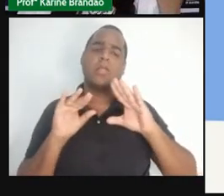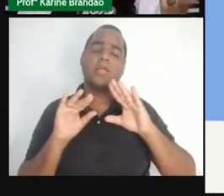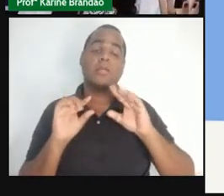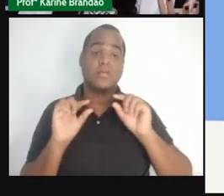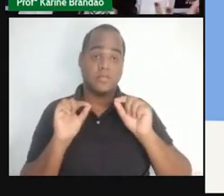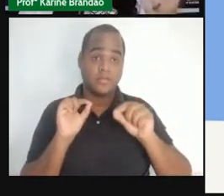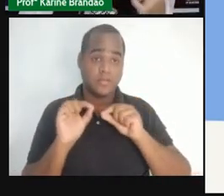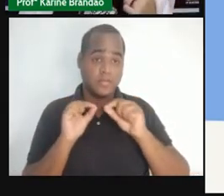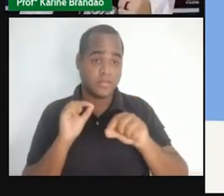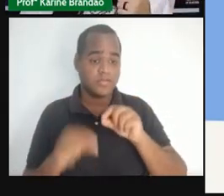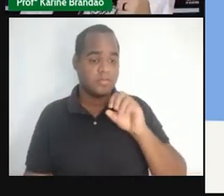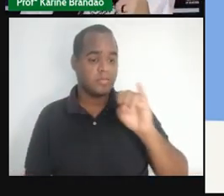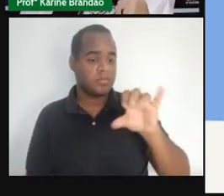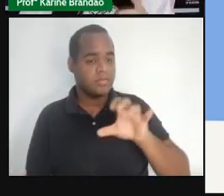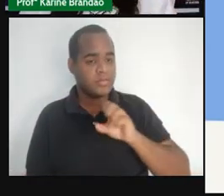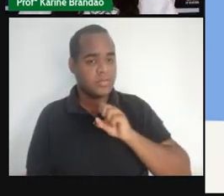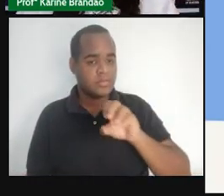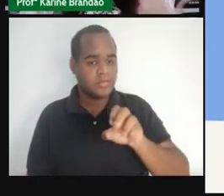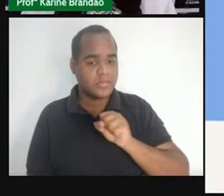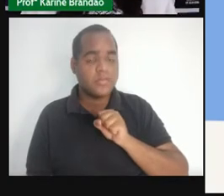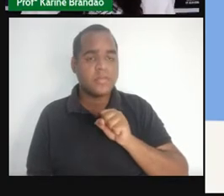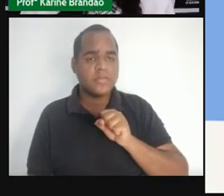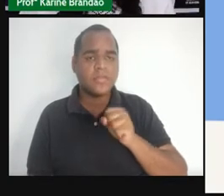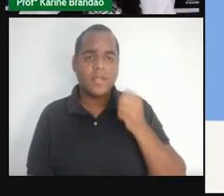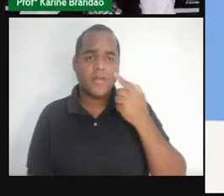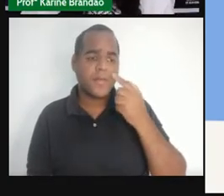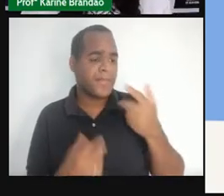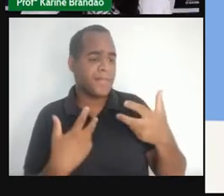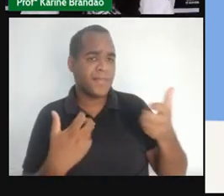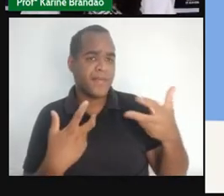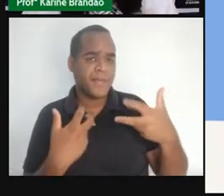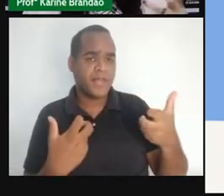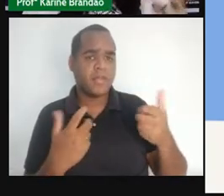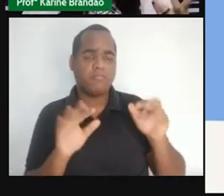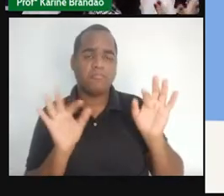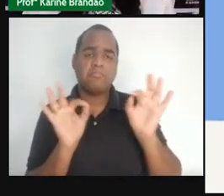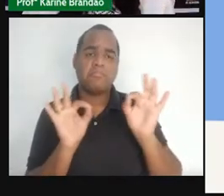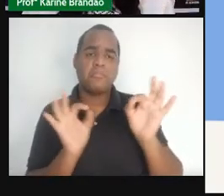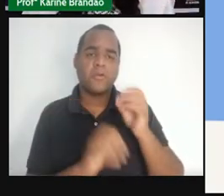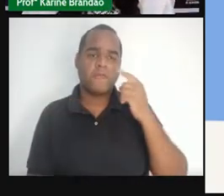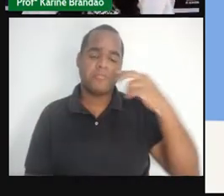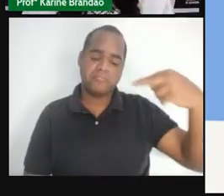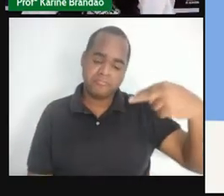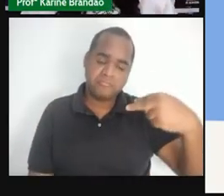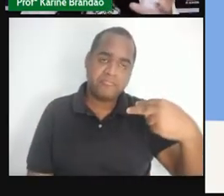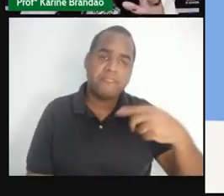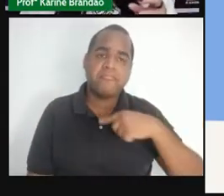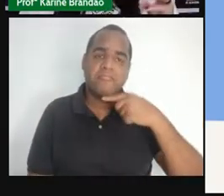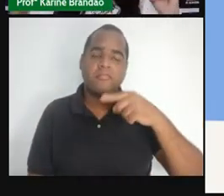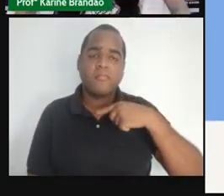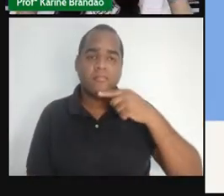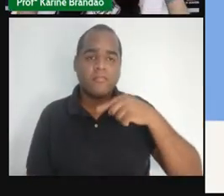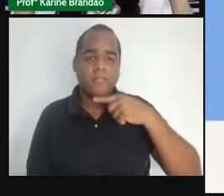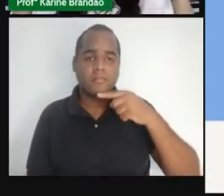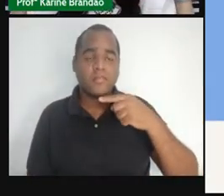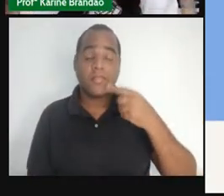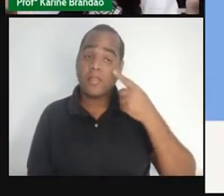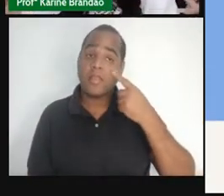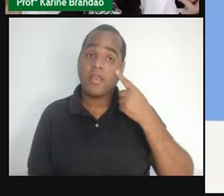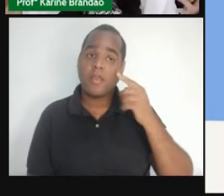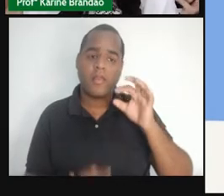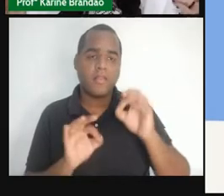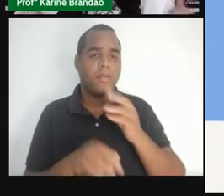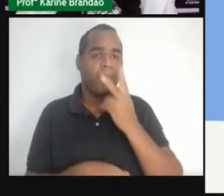infecções, elas não são percebidas, né? Elas não são visivelmente percebidas. Elas, vamos dizer assim, elas ficam